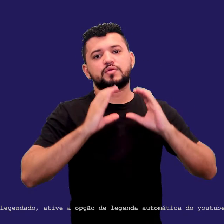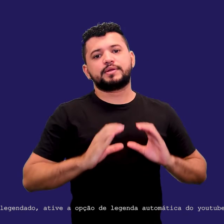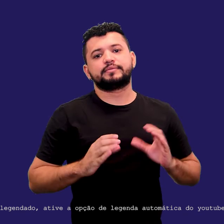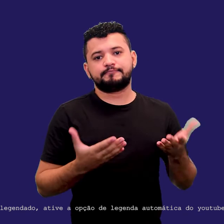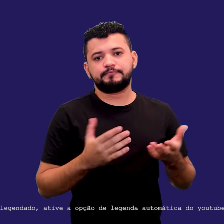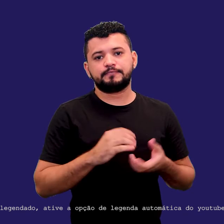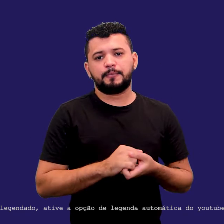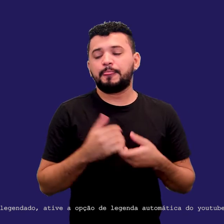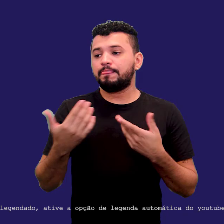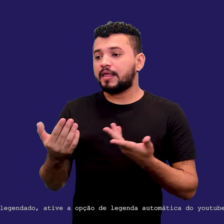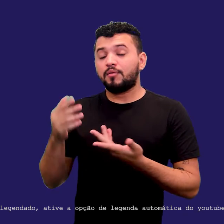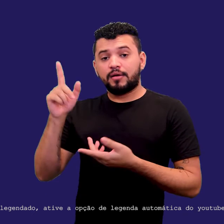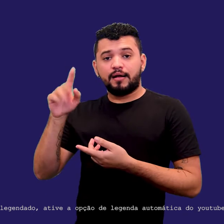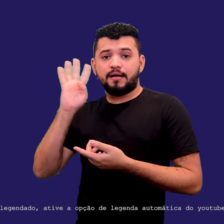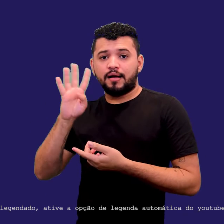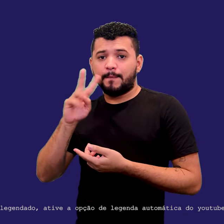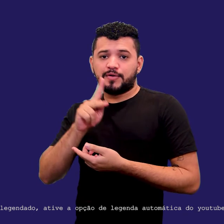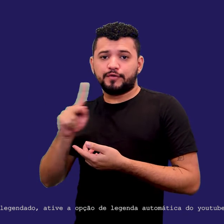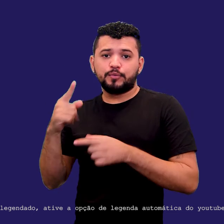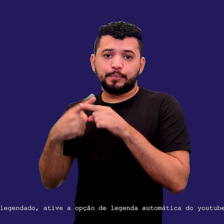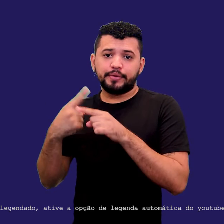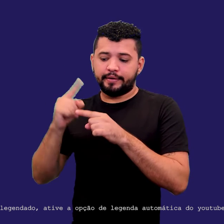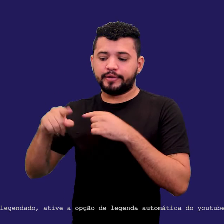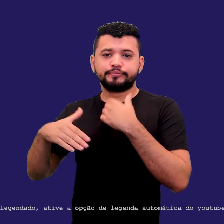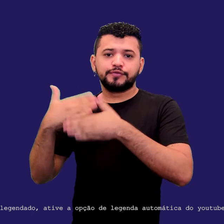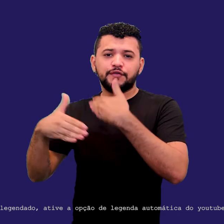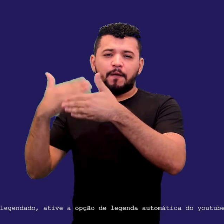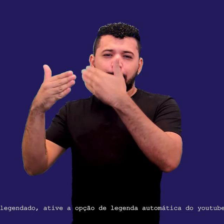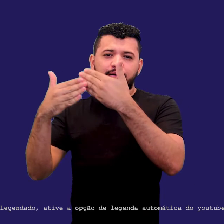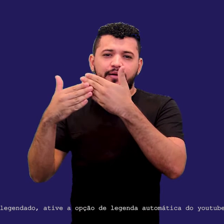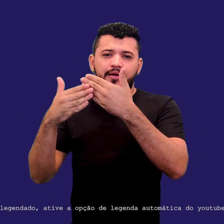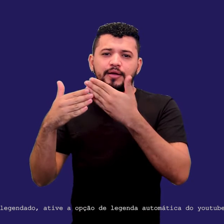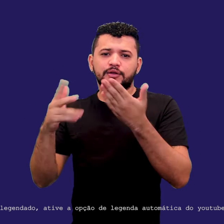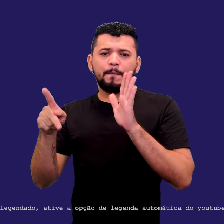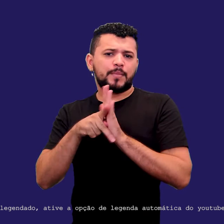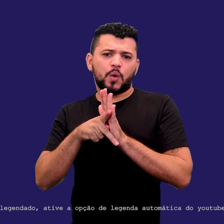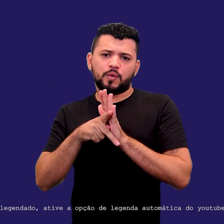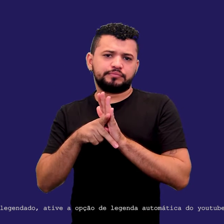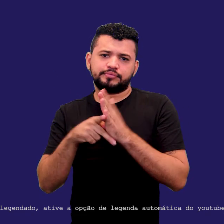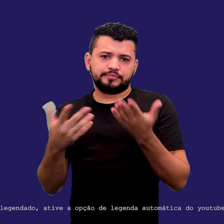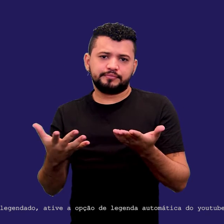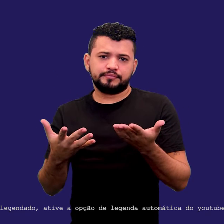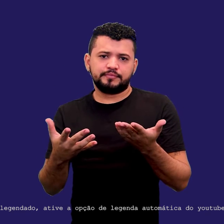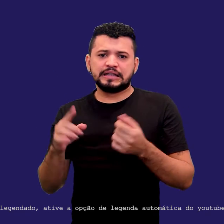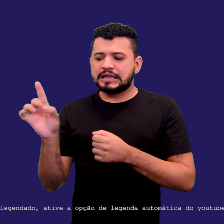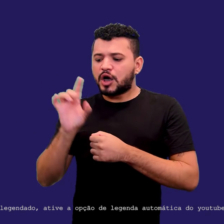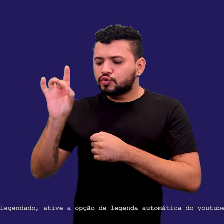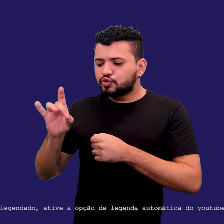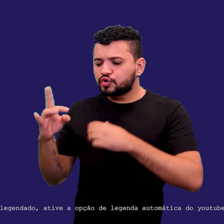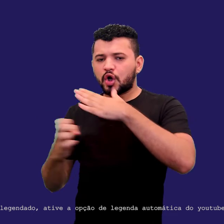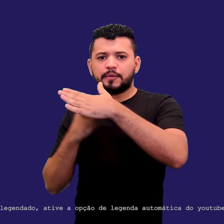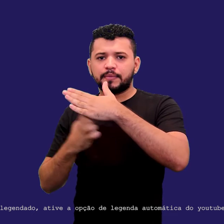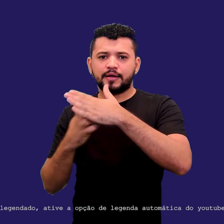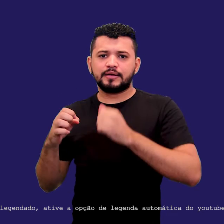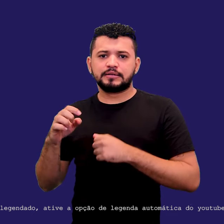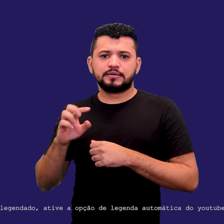interessante isso, professor, porque é um desenvolvimento muito para si mesmo, não para a empresa, não só para fornecer